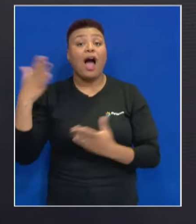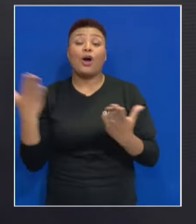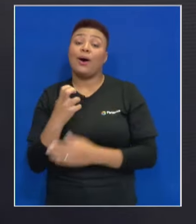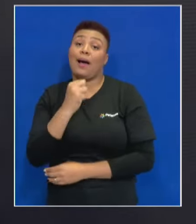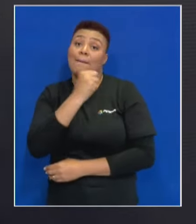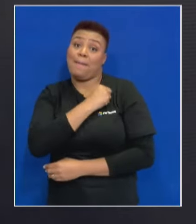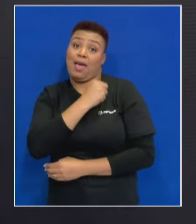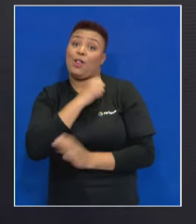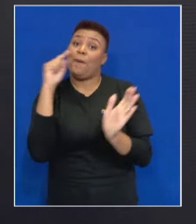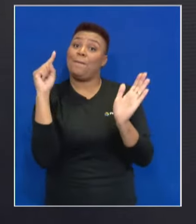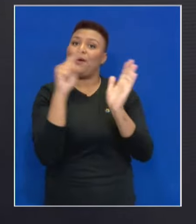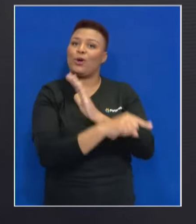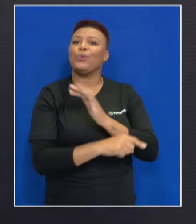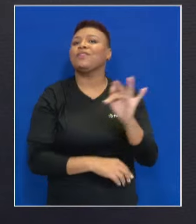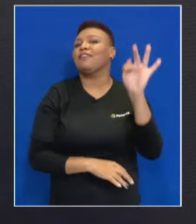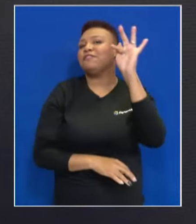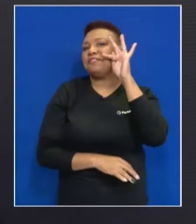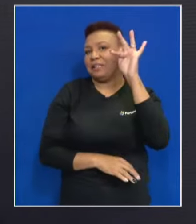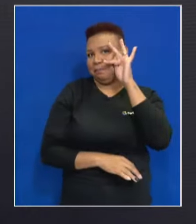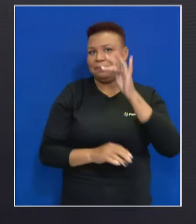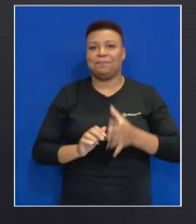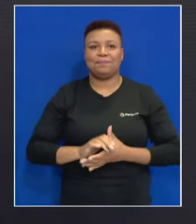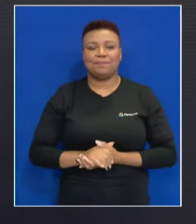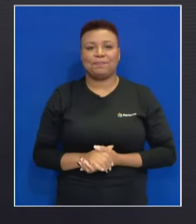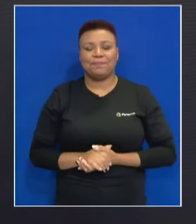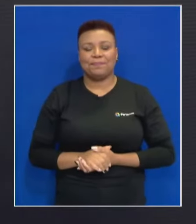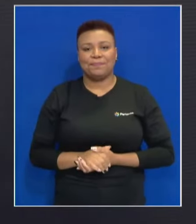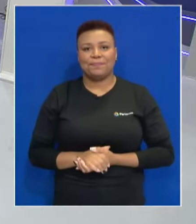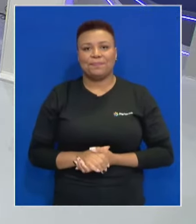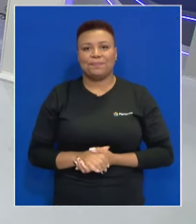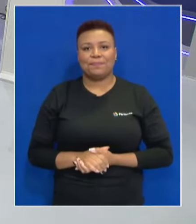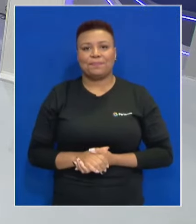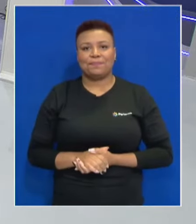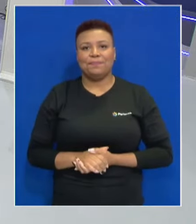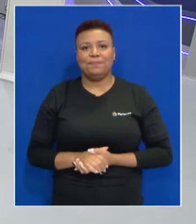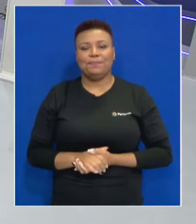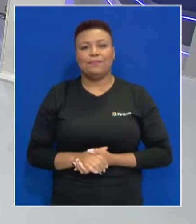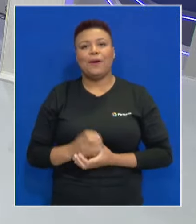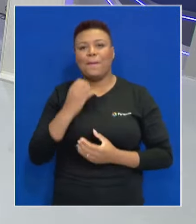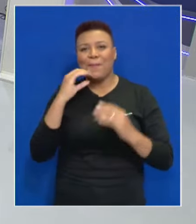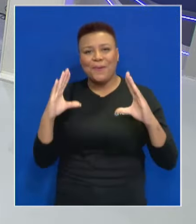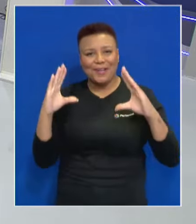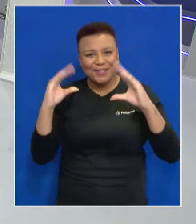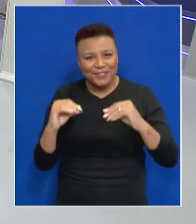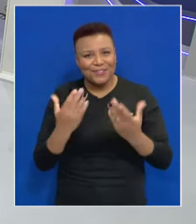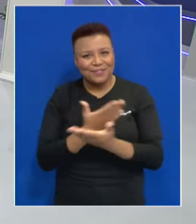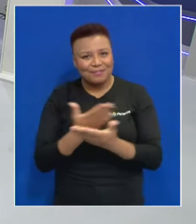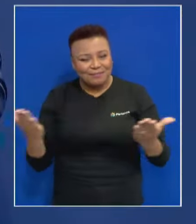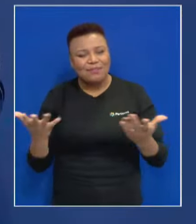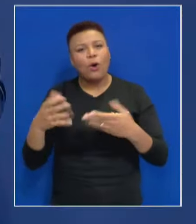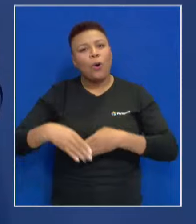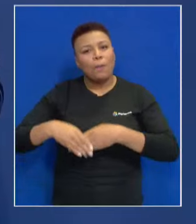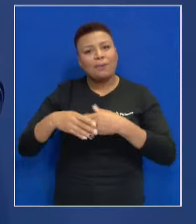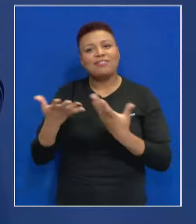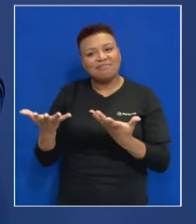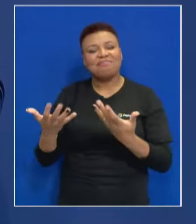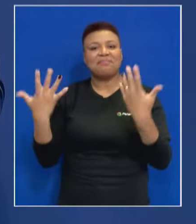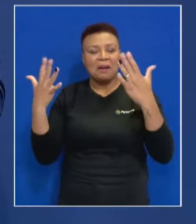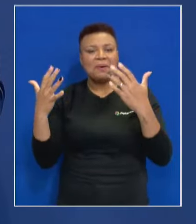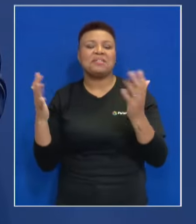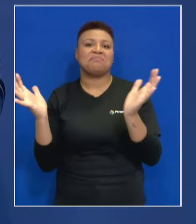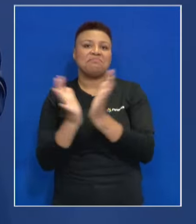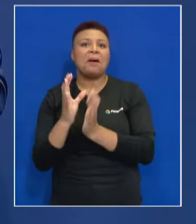Melo pergunta para Felipe Camosato. A pergunta, por favor. Boa noite a todos. Boa noite. Cumprimento os abadeirantes pelo